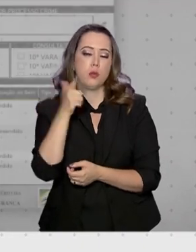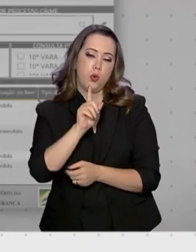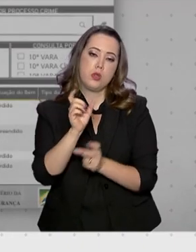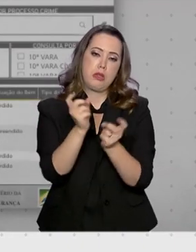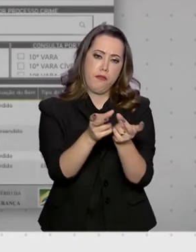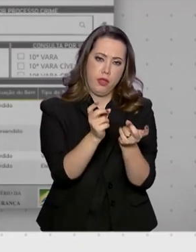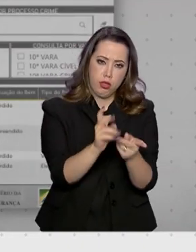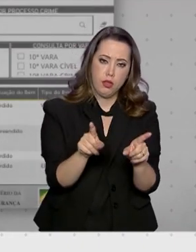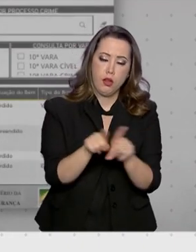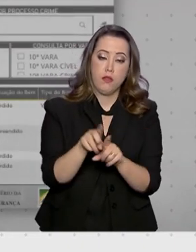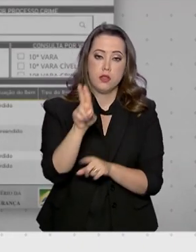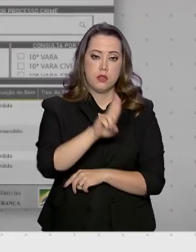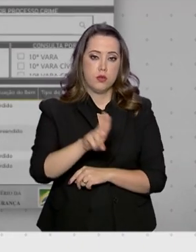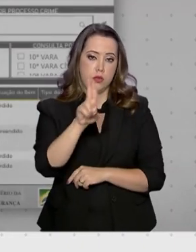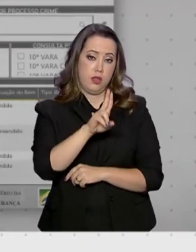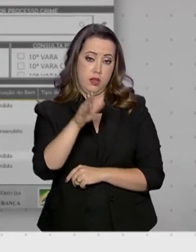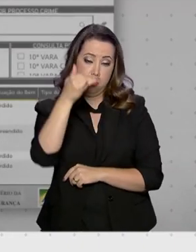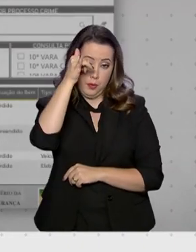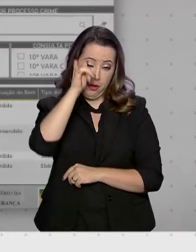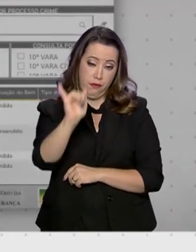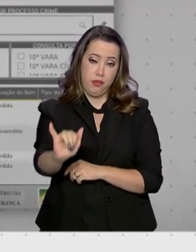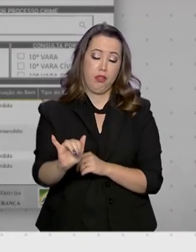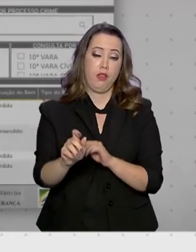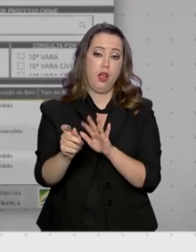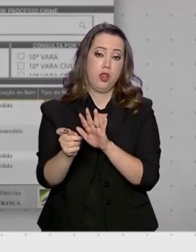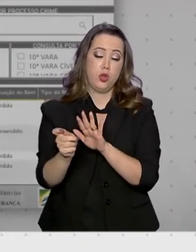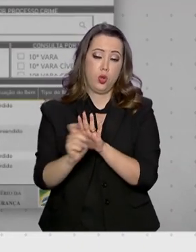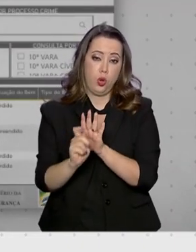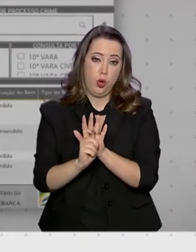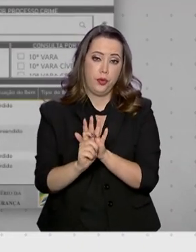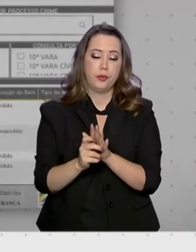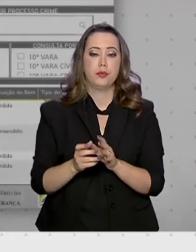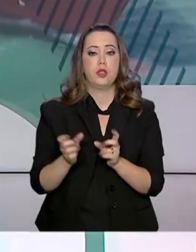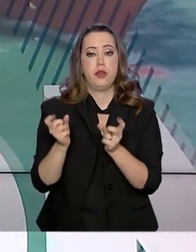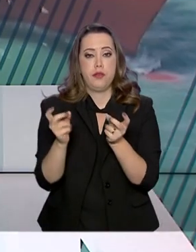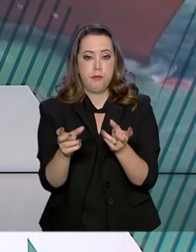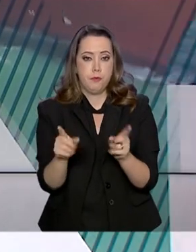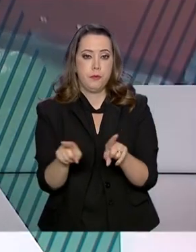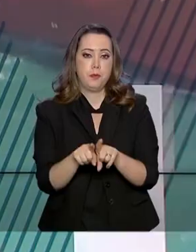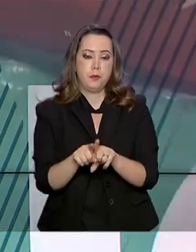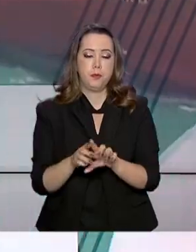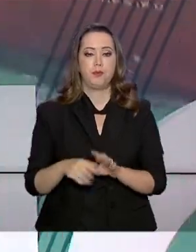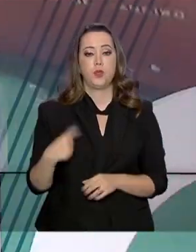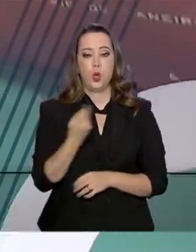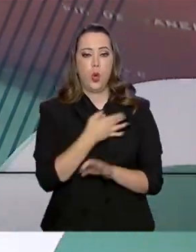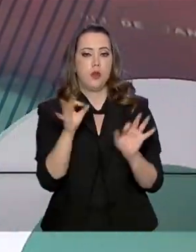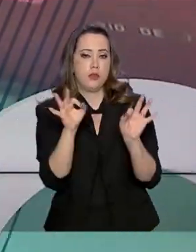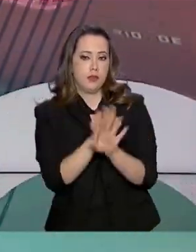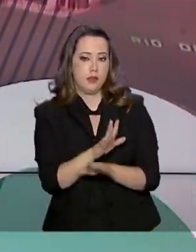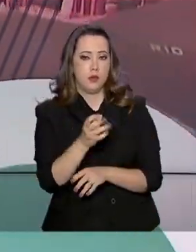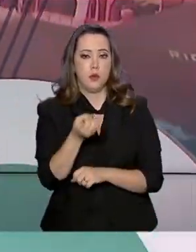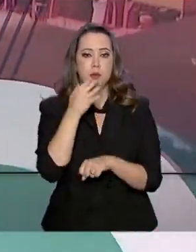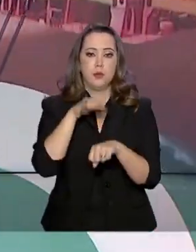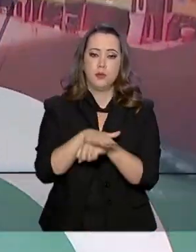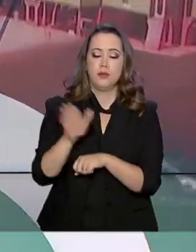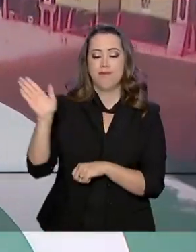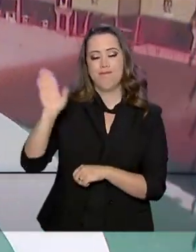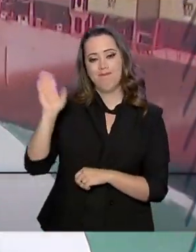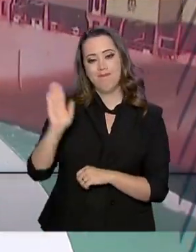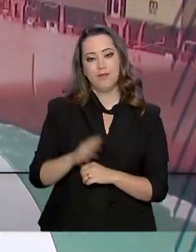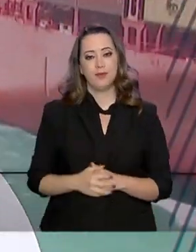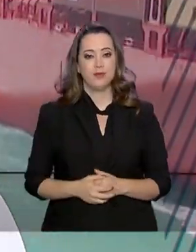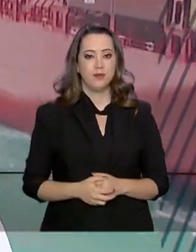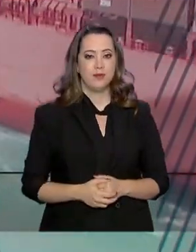públicas de prevenção do uso de drogas e repressão ao tráfico. E o governo agora termina aqui. Boa noite para